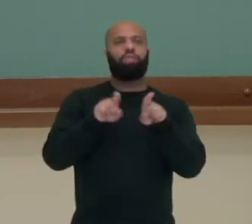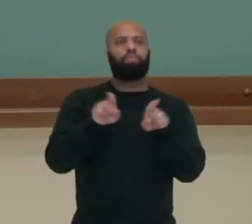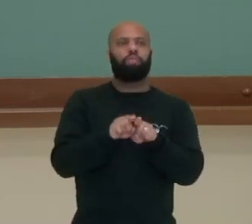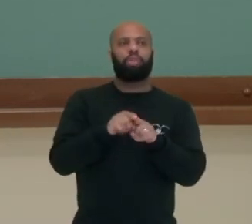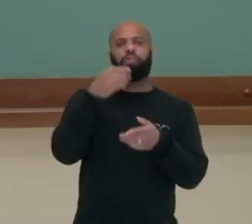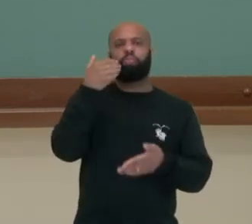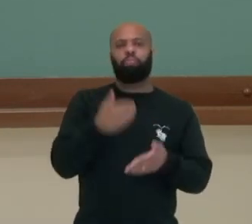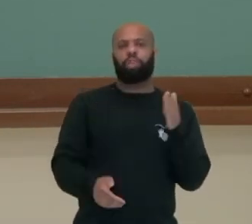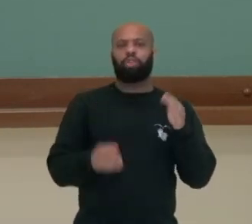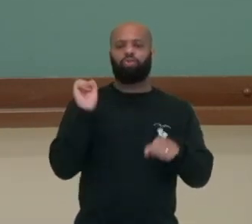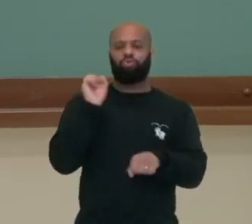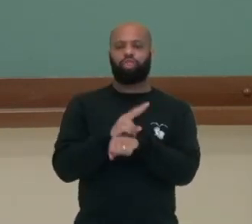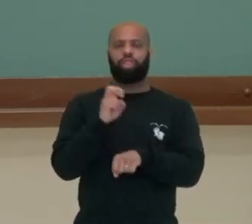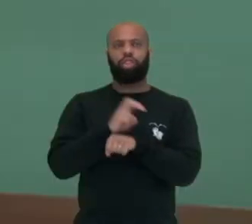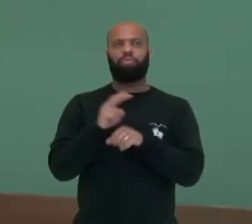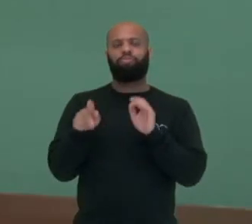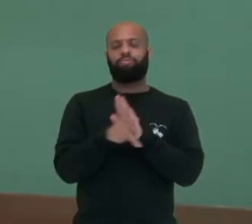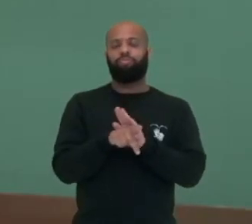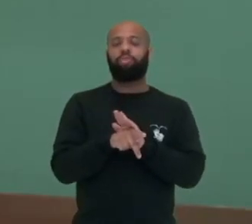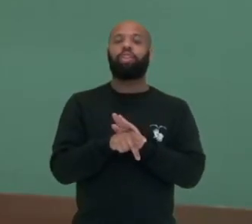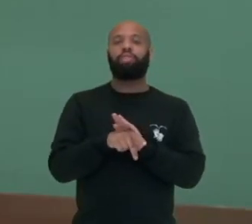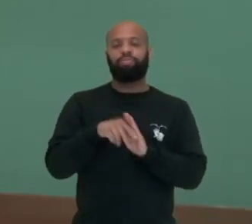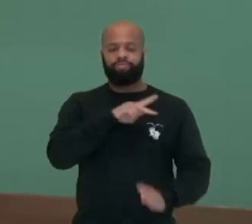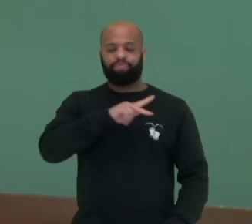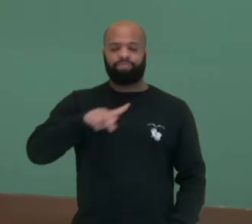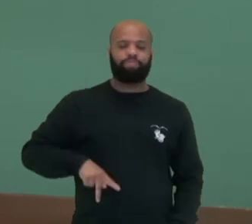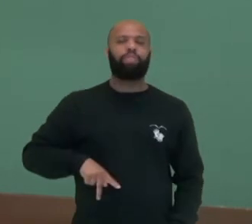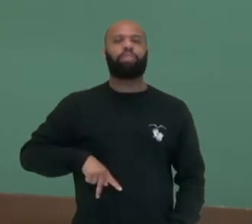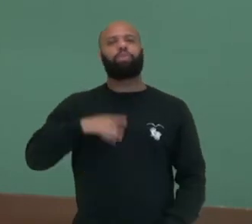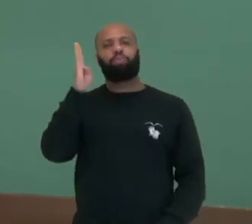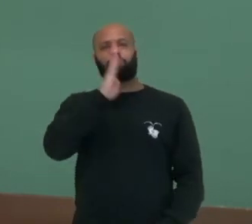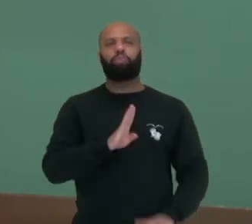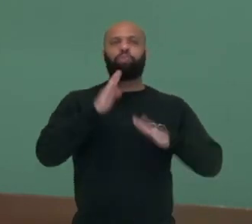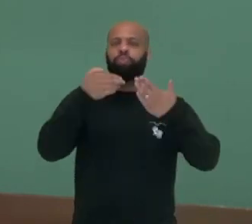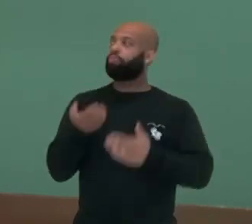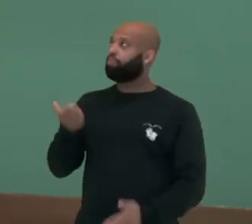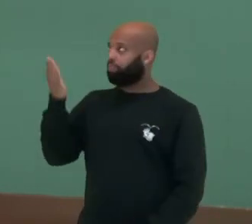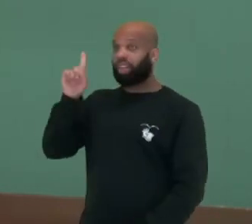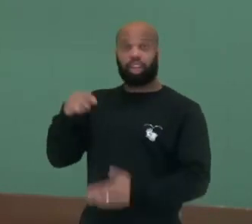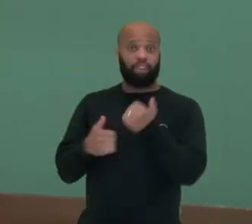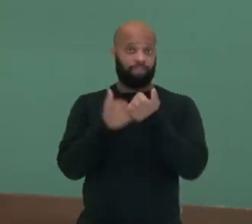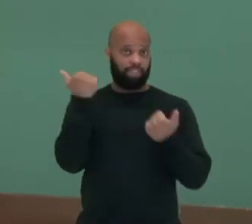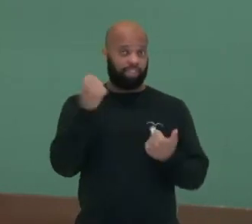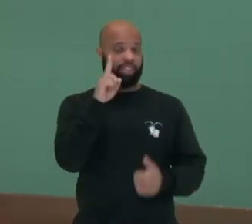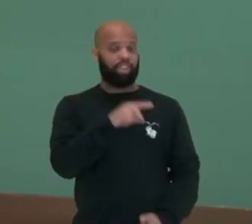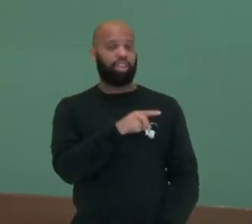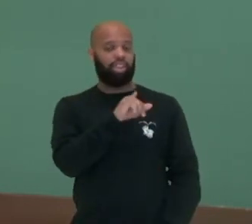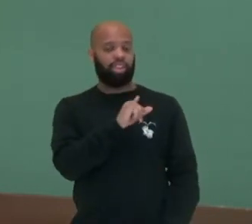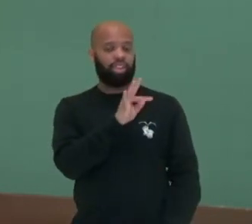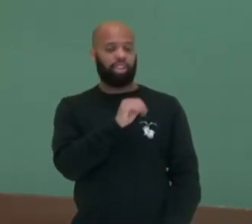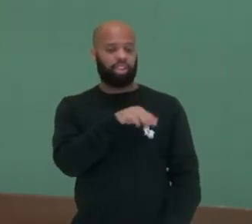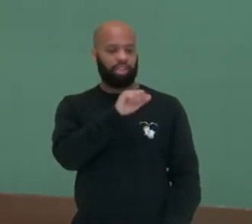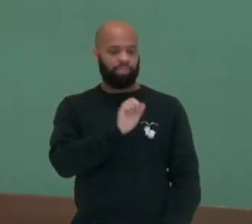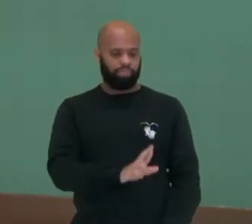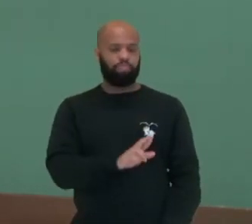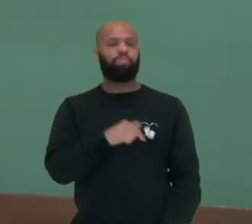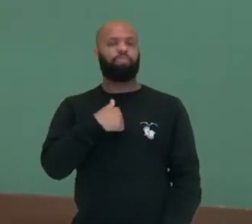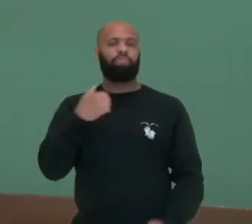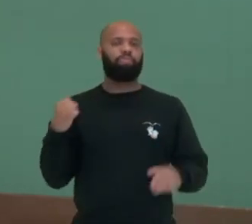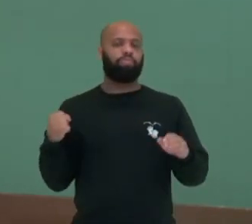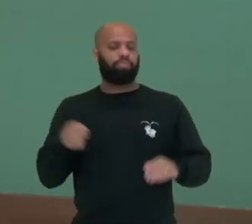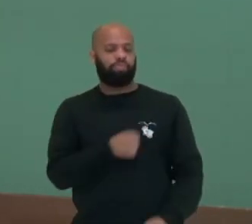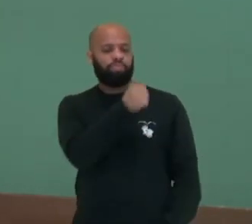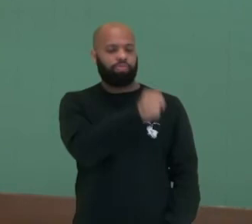presidente do Brasil. Com isso, Itamar Franco, seu vice, assumiu definitivamente a presidência do Brasil em 29 de